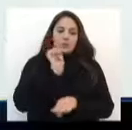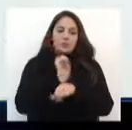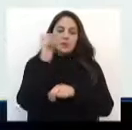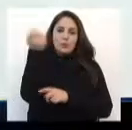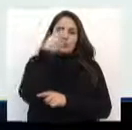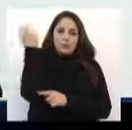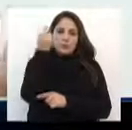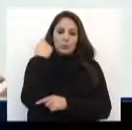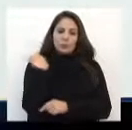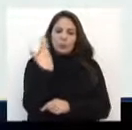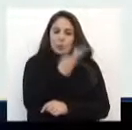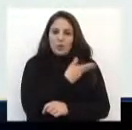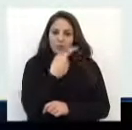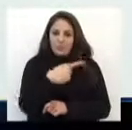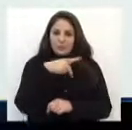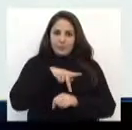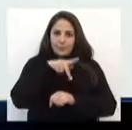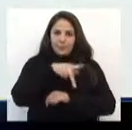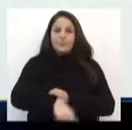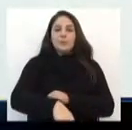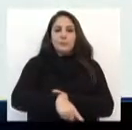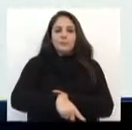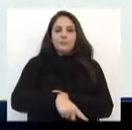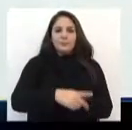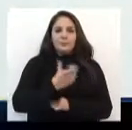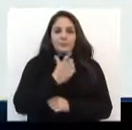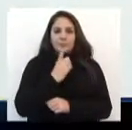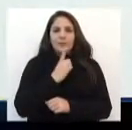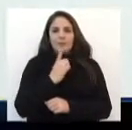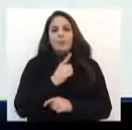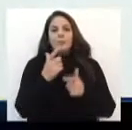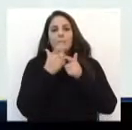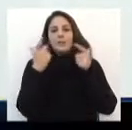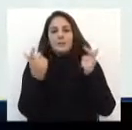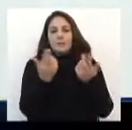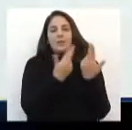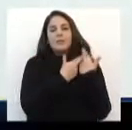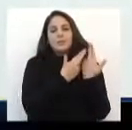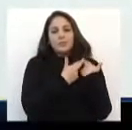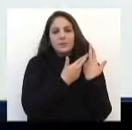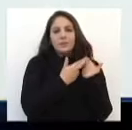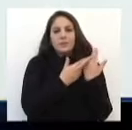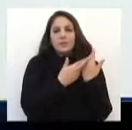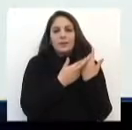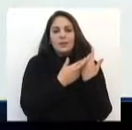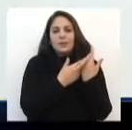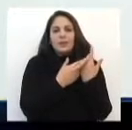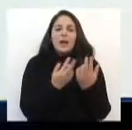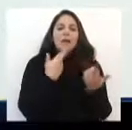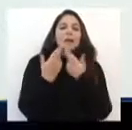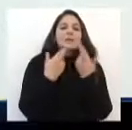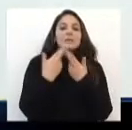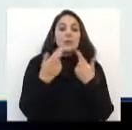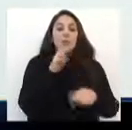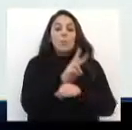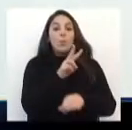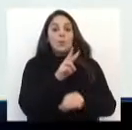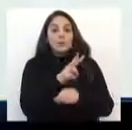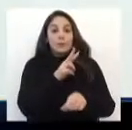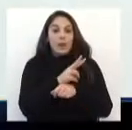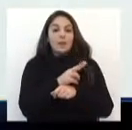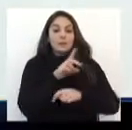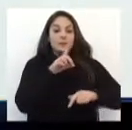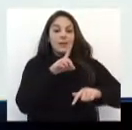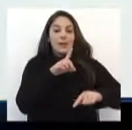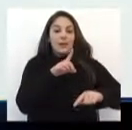Então, nós, aqui de Passo Fundo, temos uma grande responsabilidade na questão da preservação desses